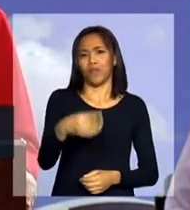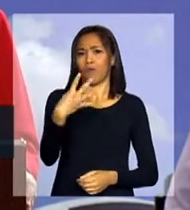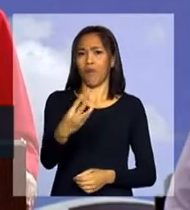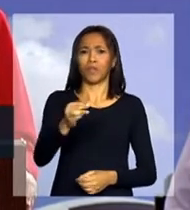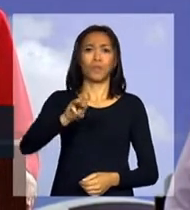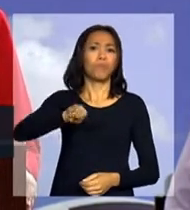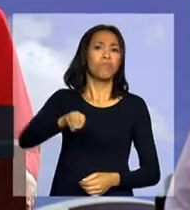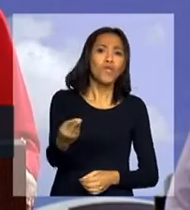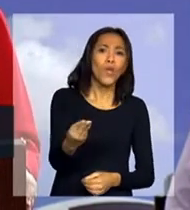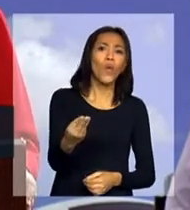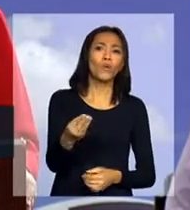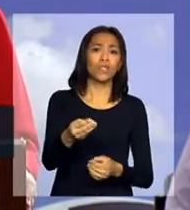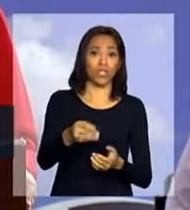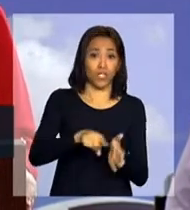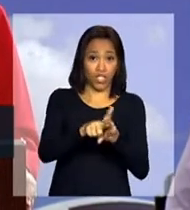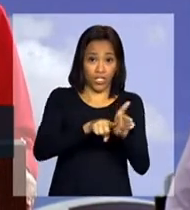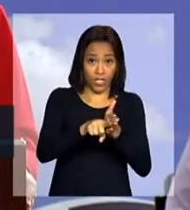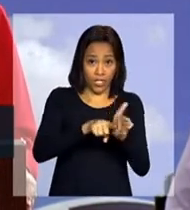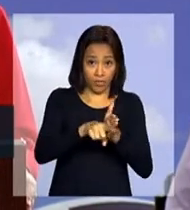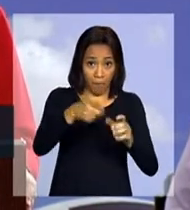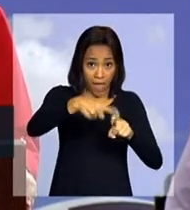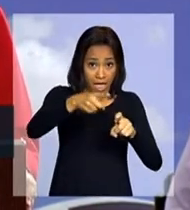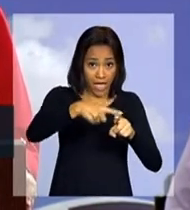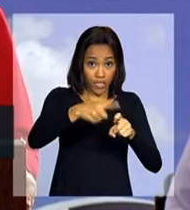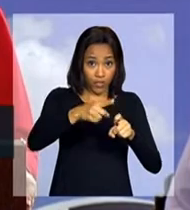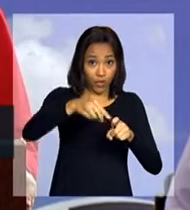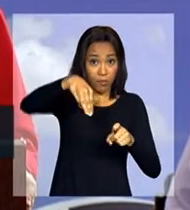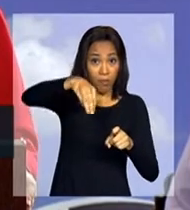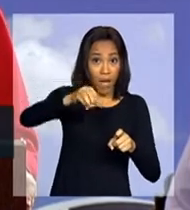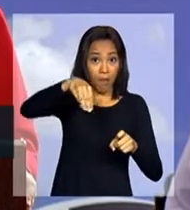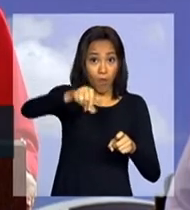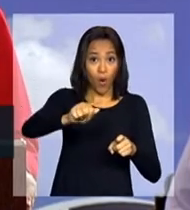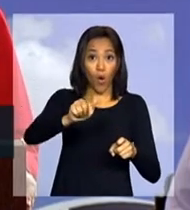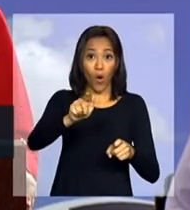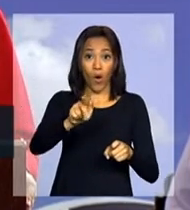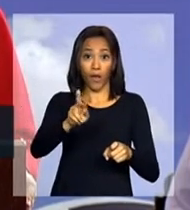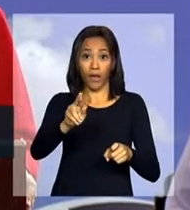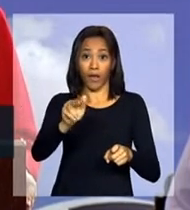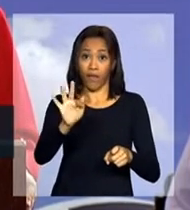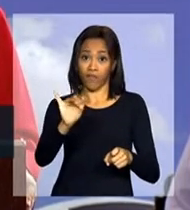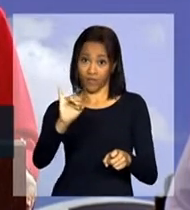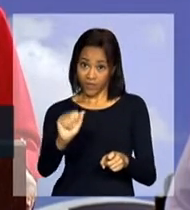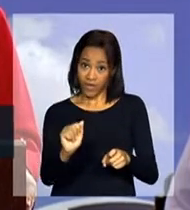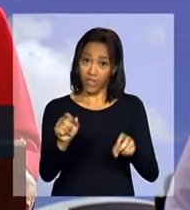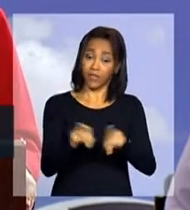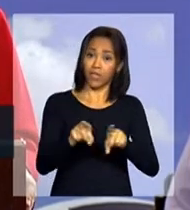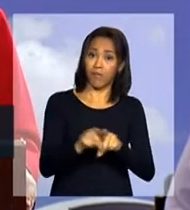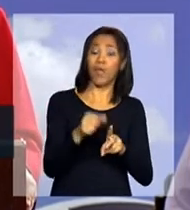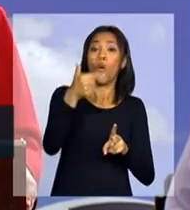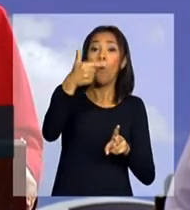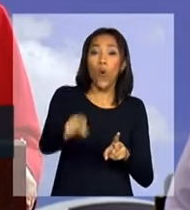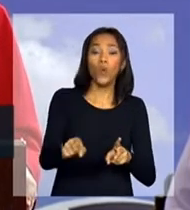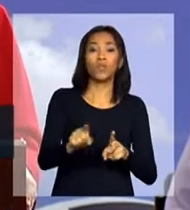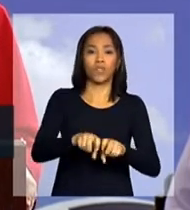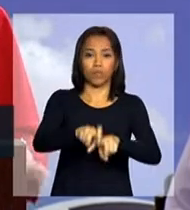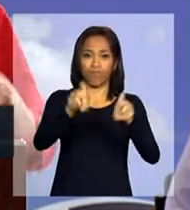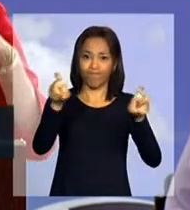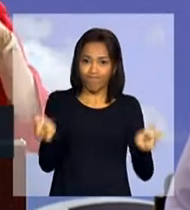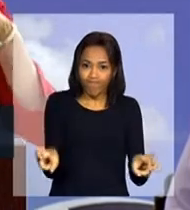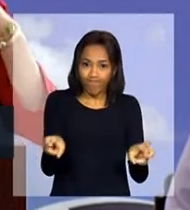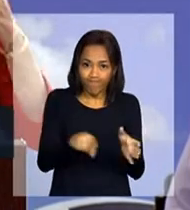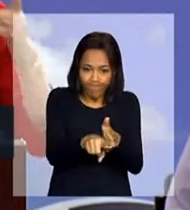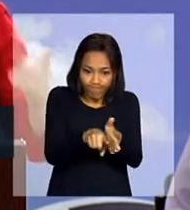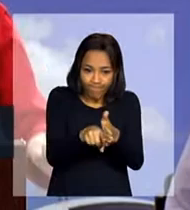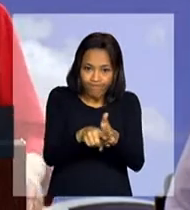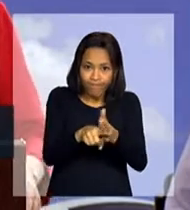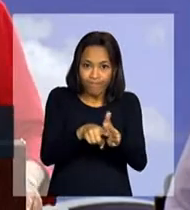mamografias e 10,9 milhões de exames citopatológicos. Sabemos que